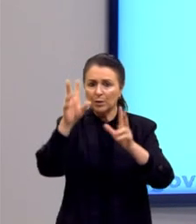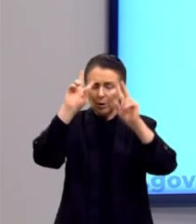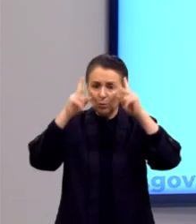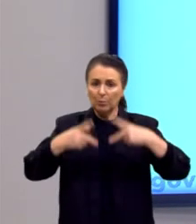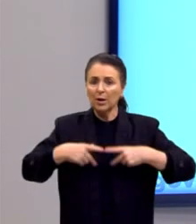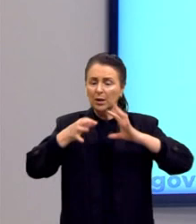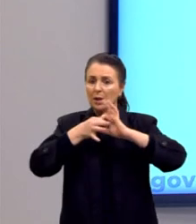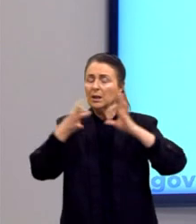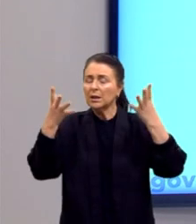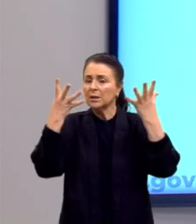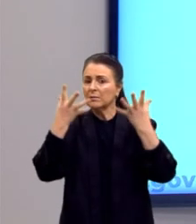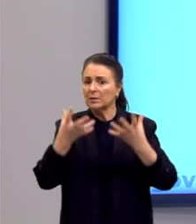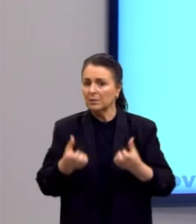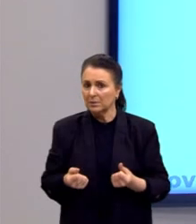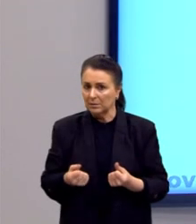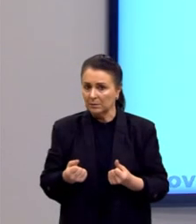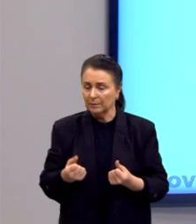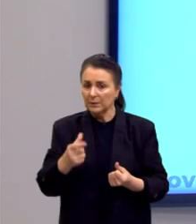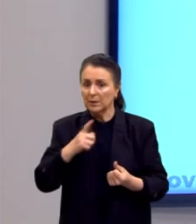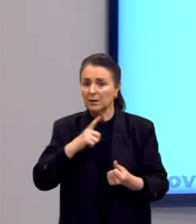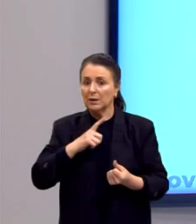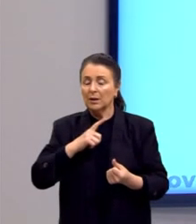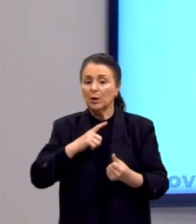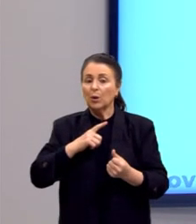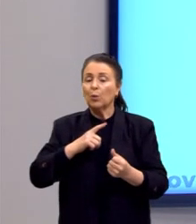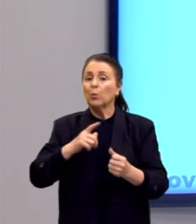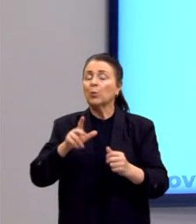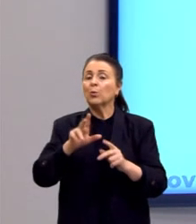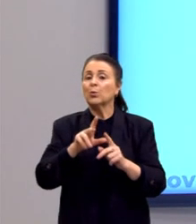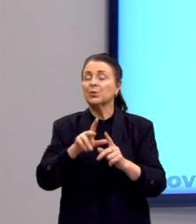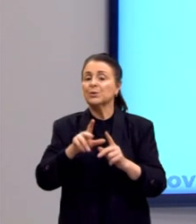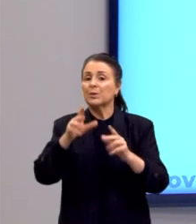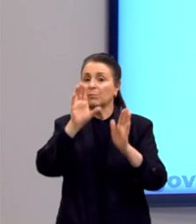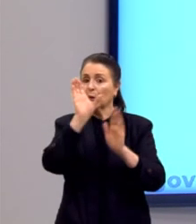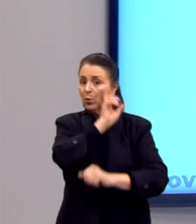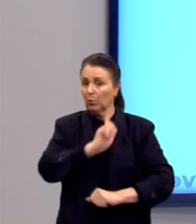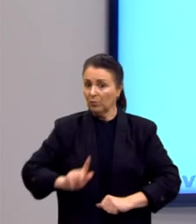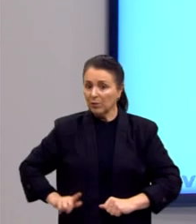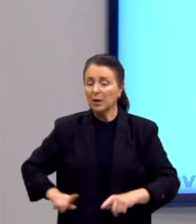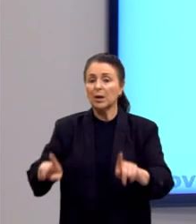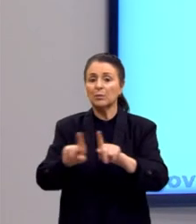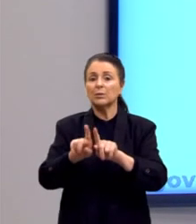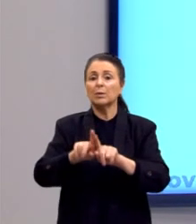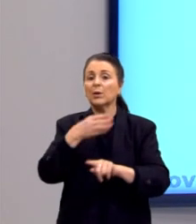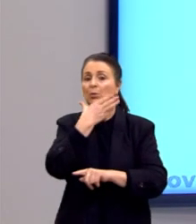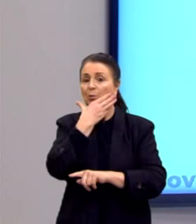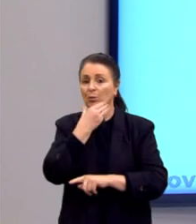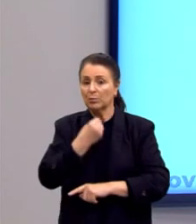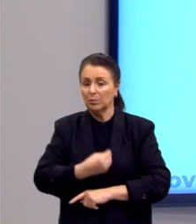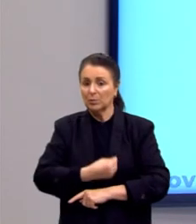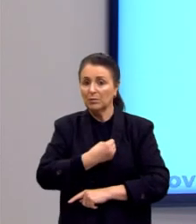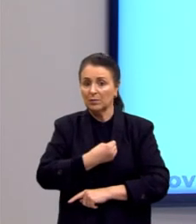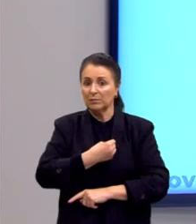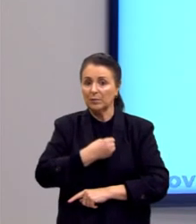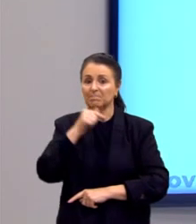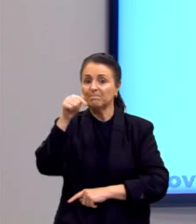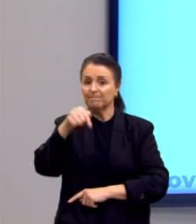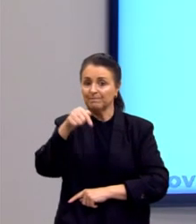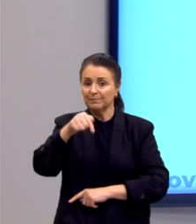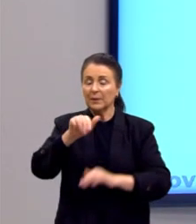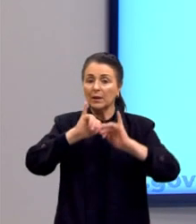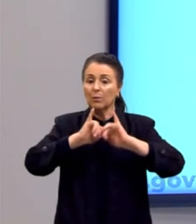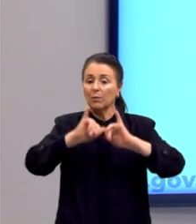expressamente aceito através dos seus respectivos governos pela maioria dos homens que vivem na Terra. Com essa